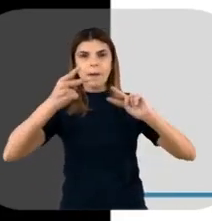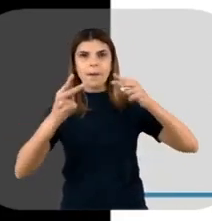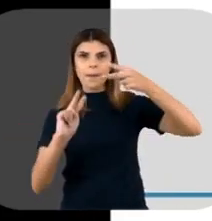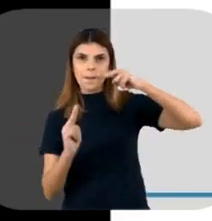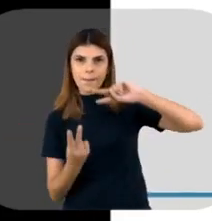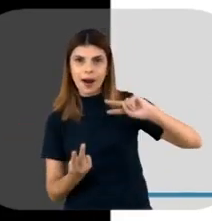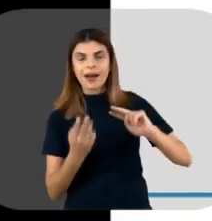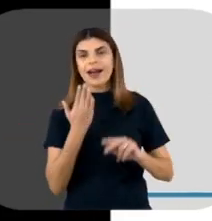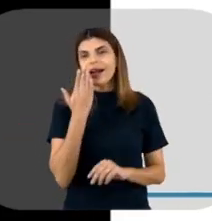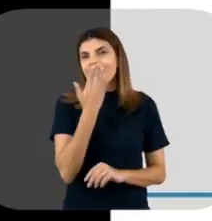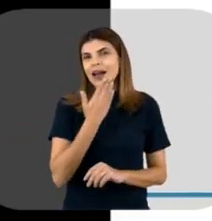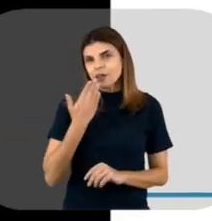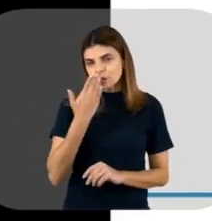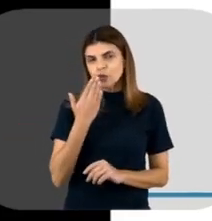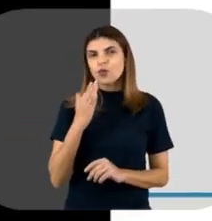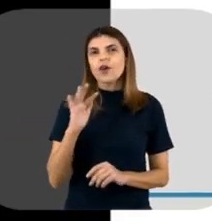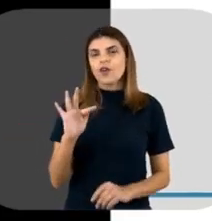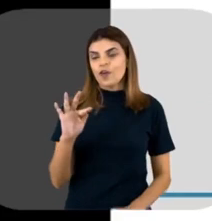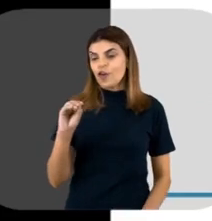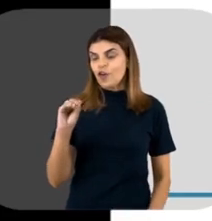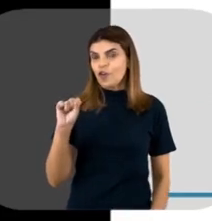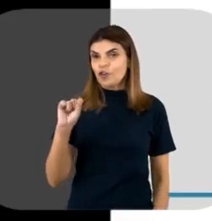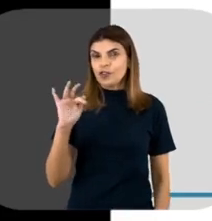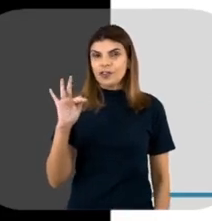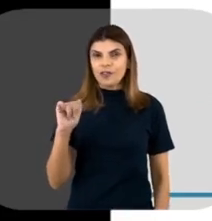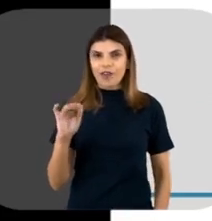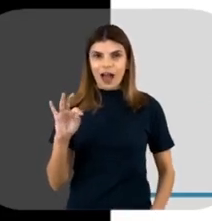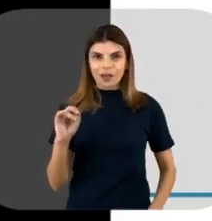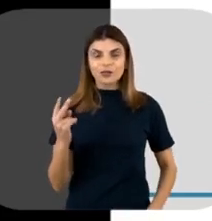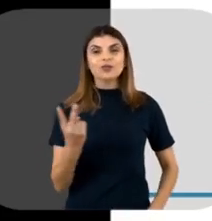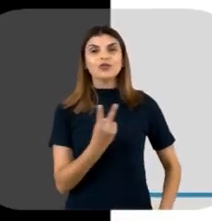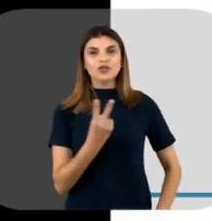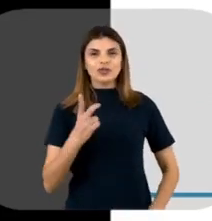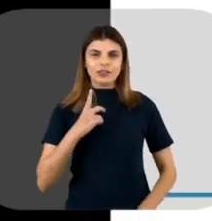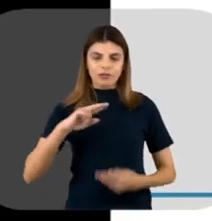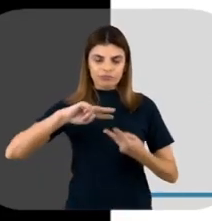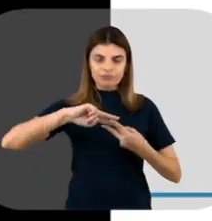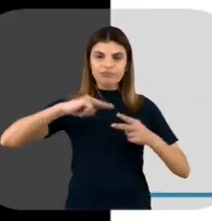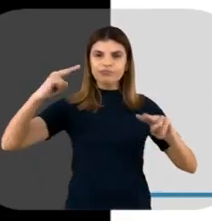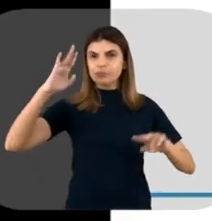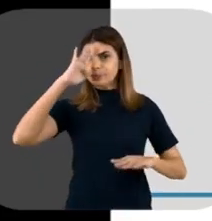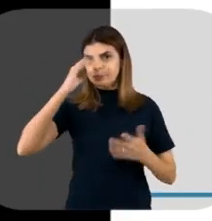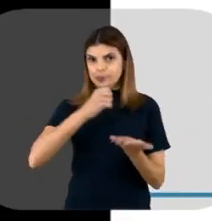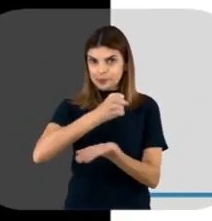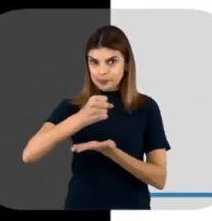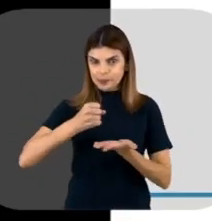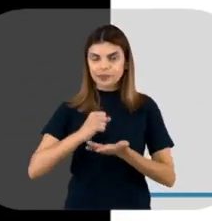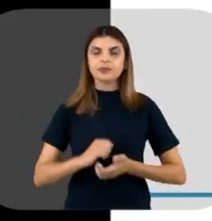aqui o açúcar e o fosfato, né? Formando esse arcabouço principal.